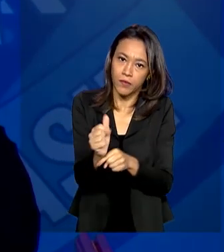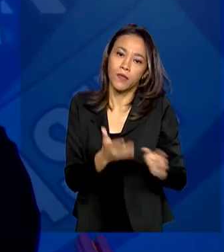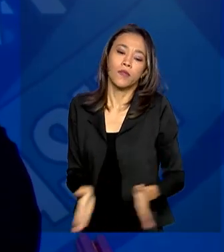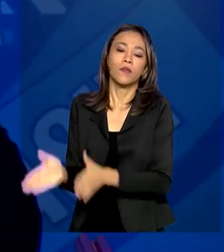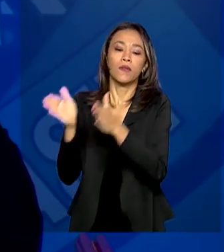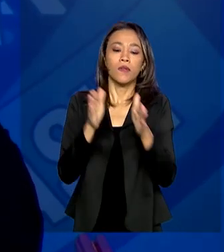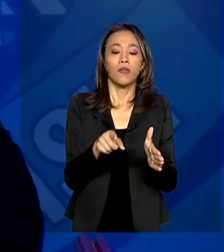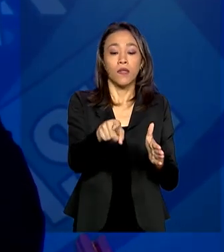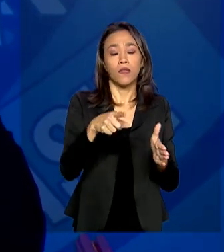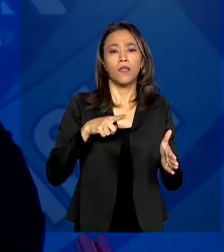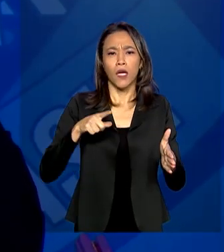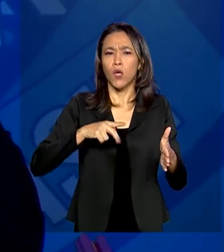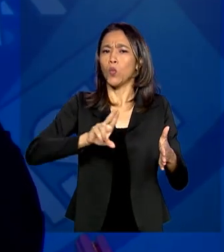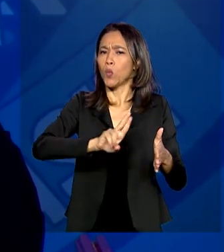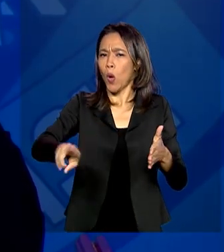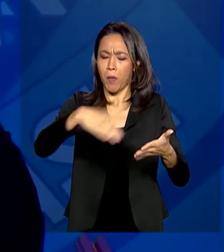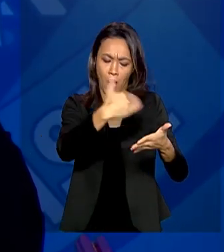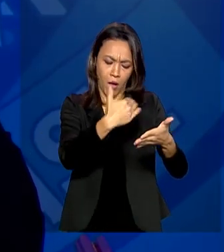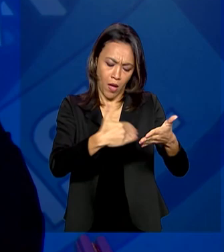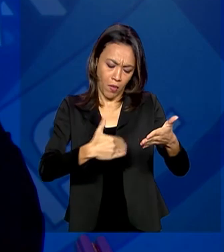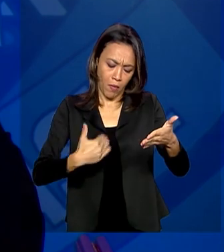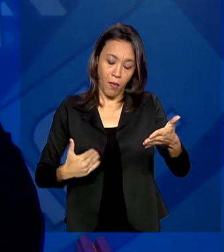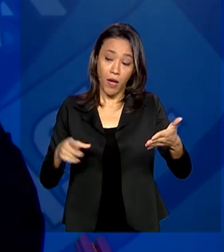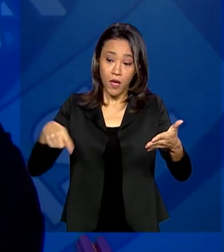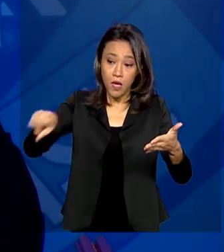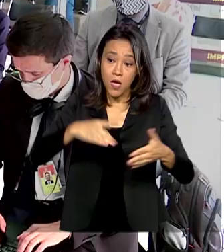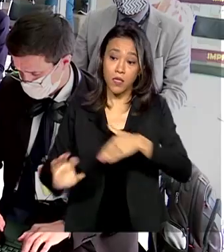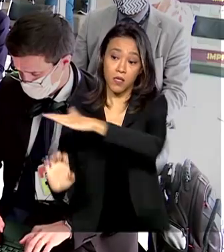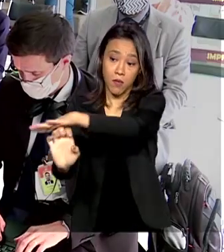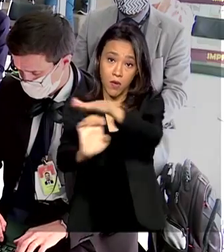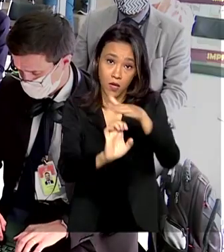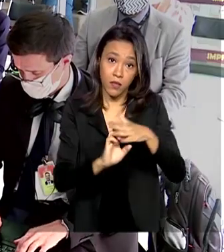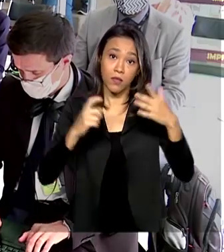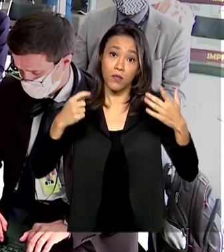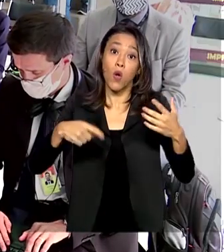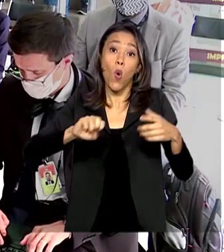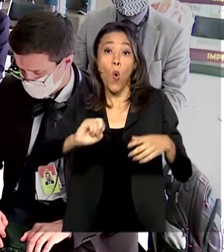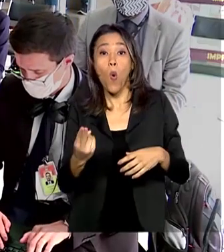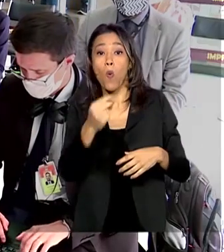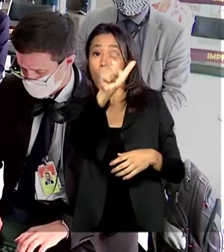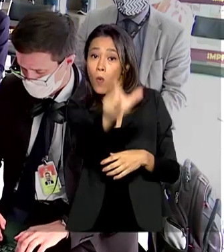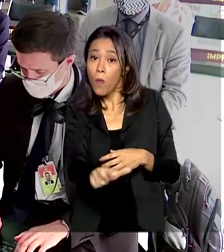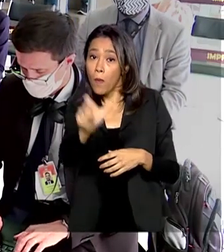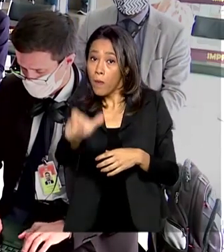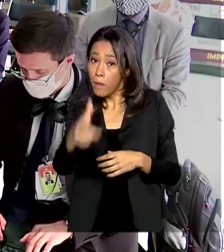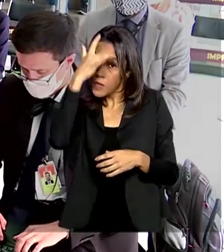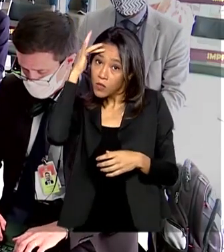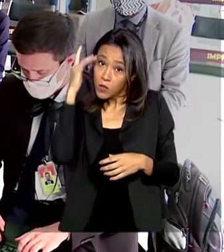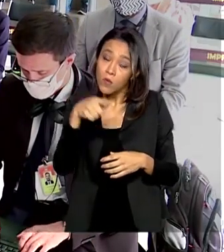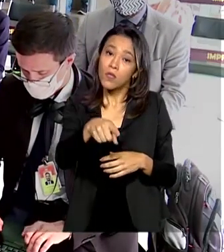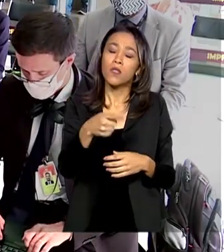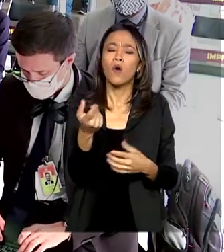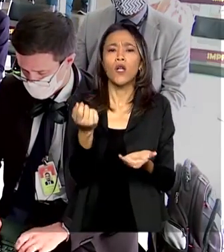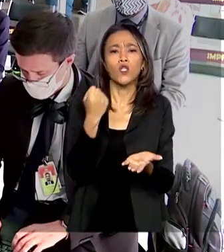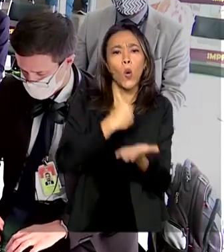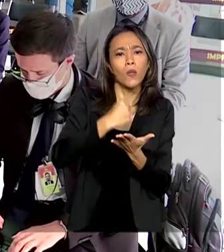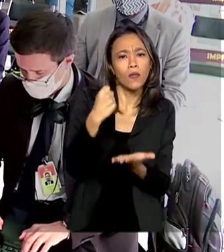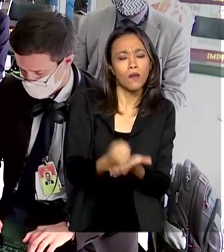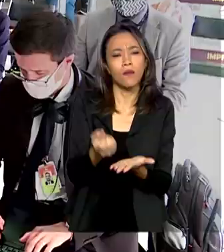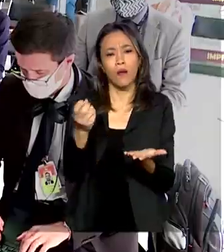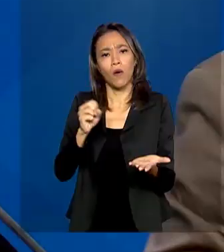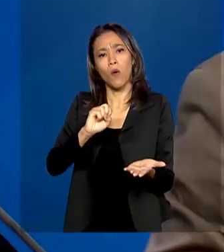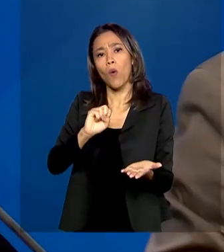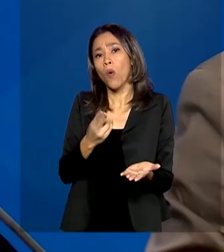que precisam ser apresentados por empresas e pessoas físicas na hora de contratar ou renovar o empréstimo nos bancos